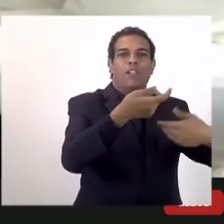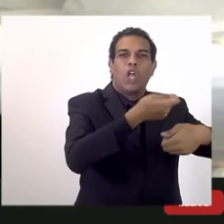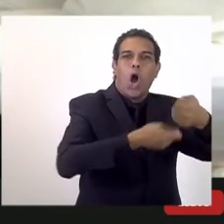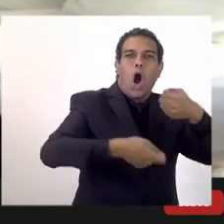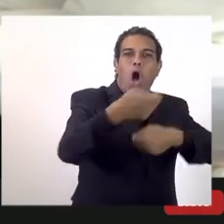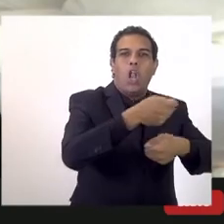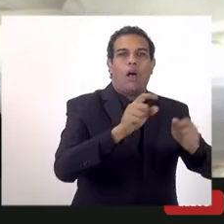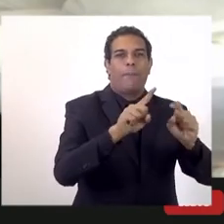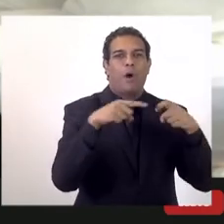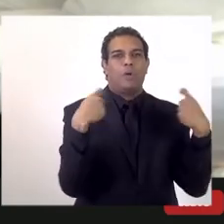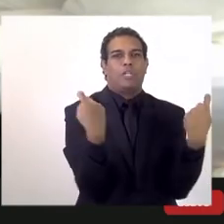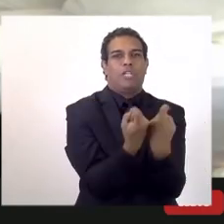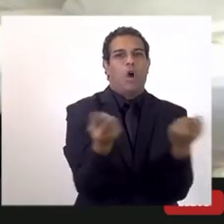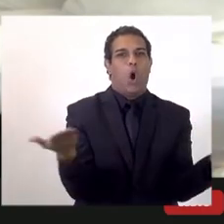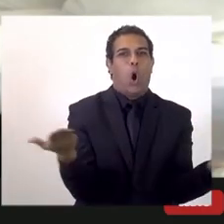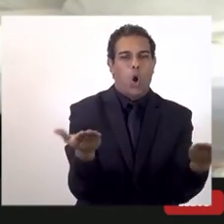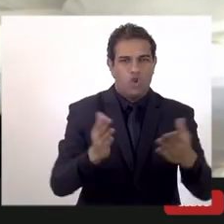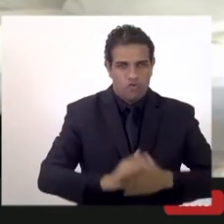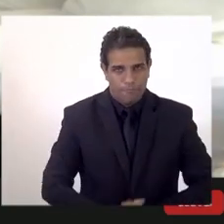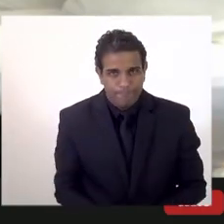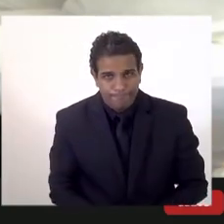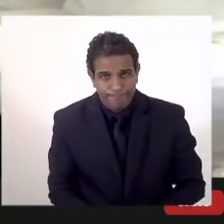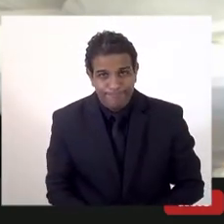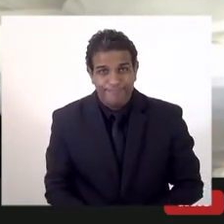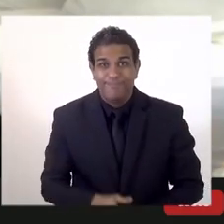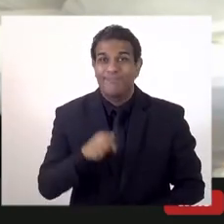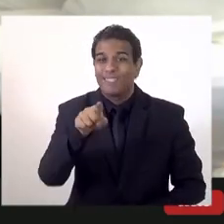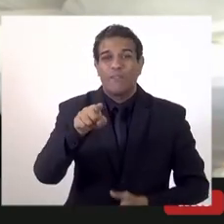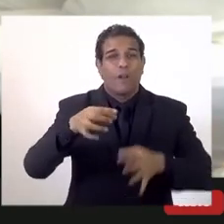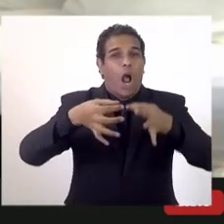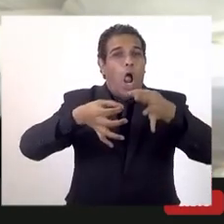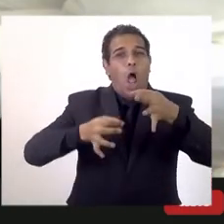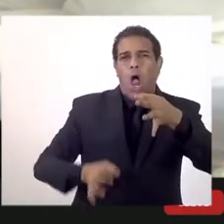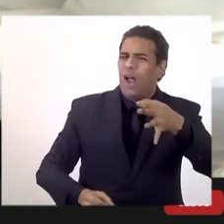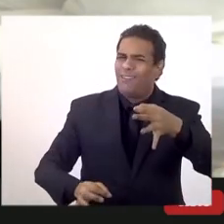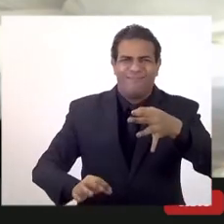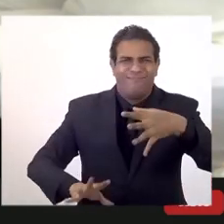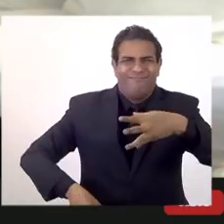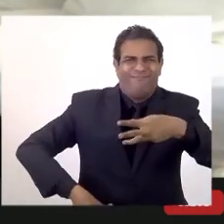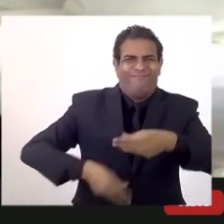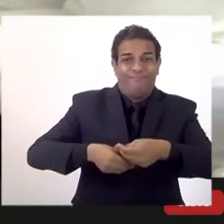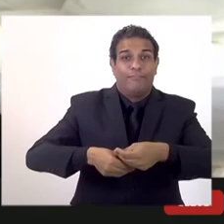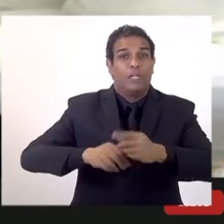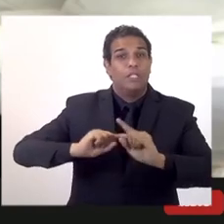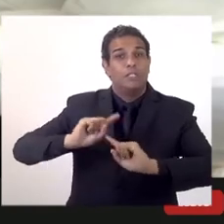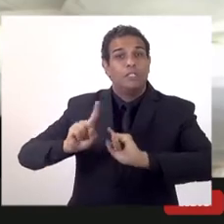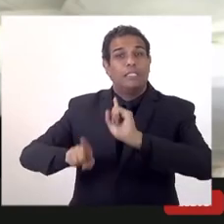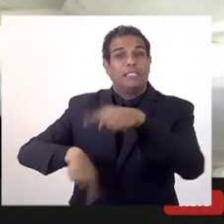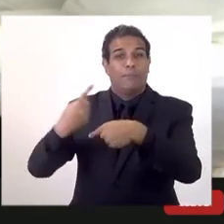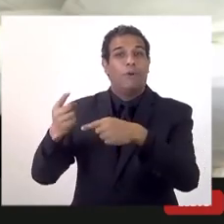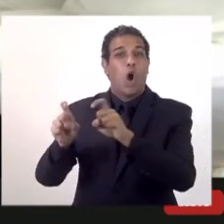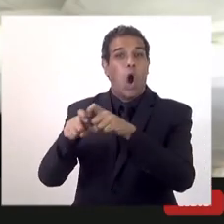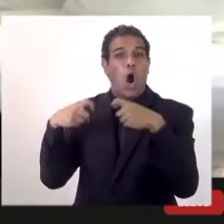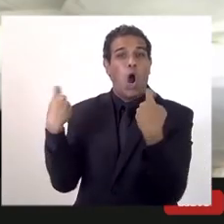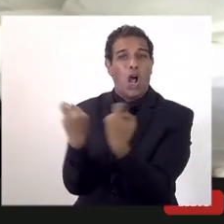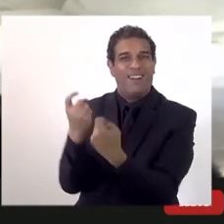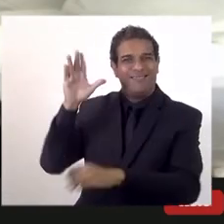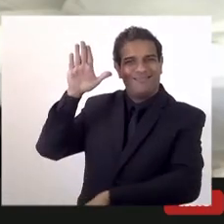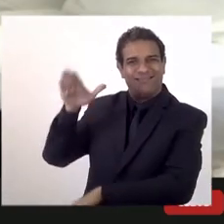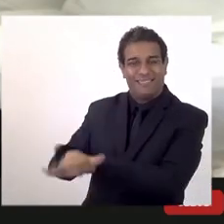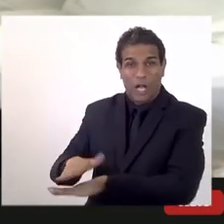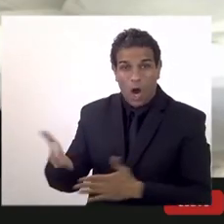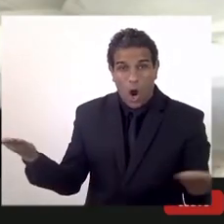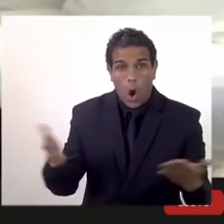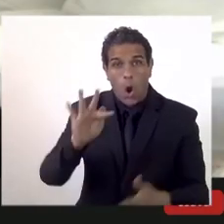reunidos então eu não queria me alongar muito porque daqui a pouco tenho que sair a Fijan hoje está